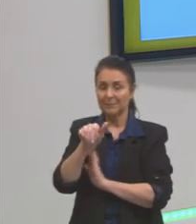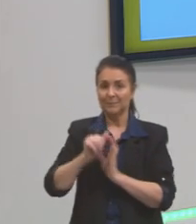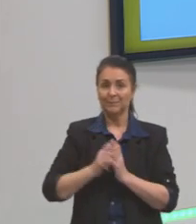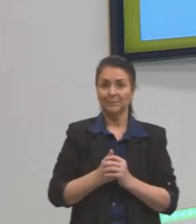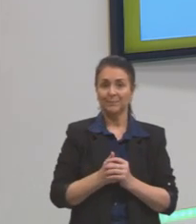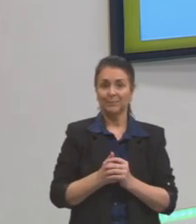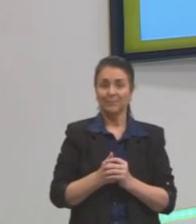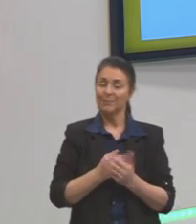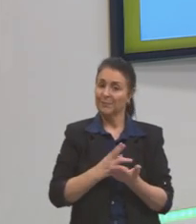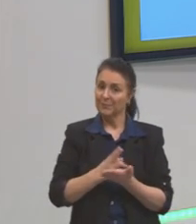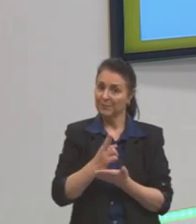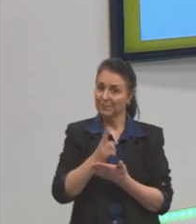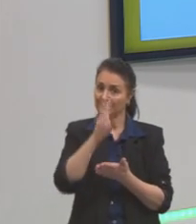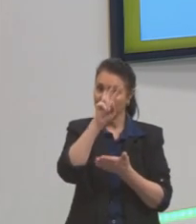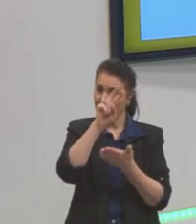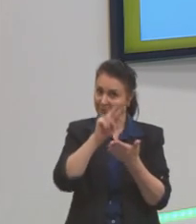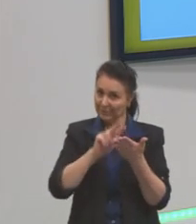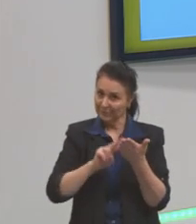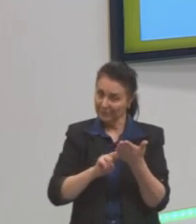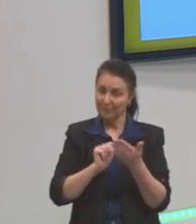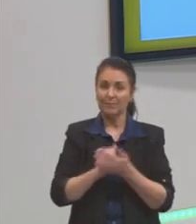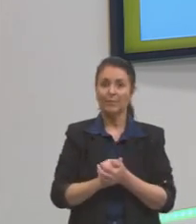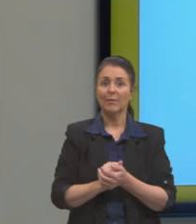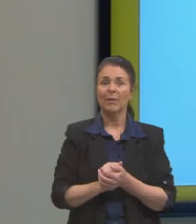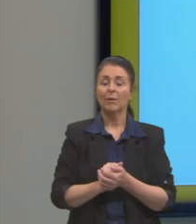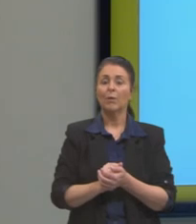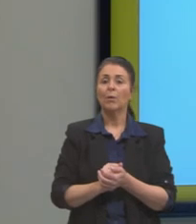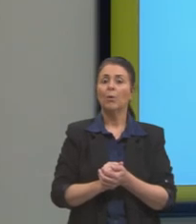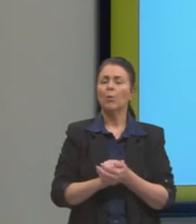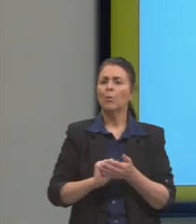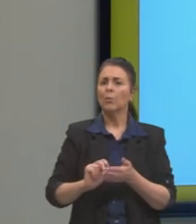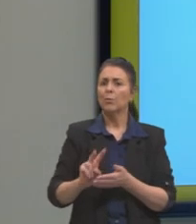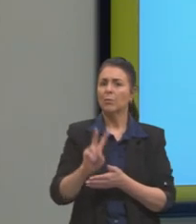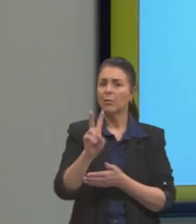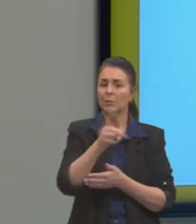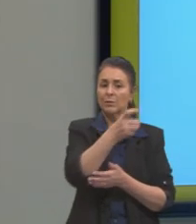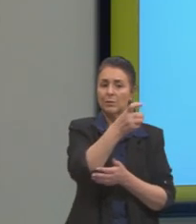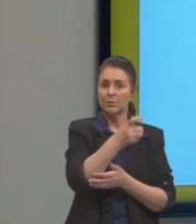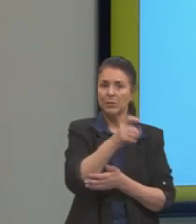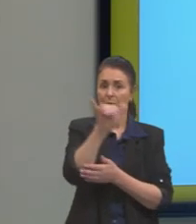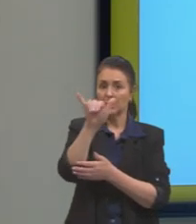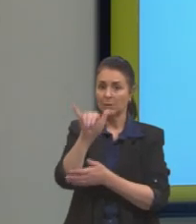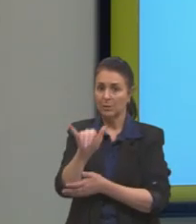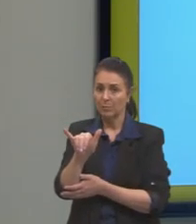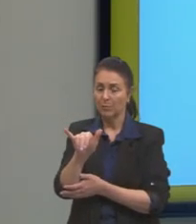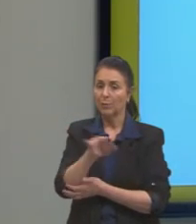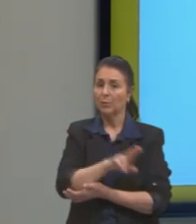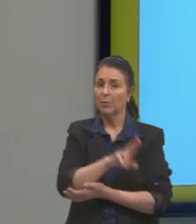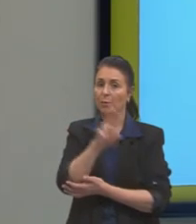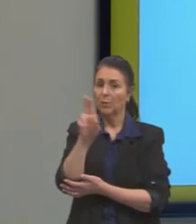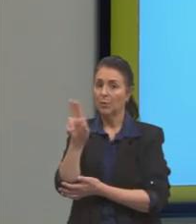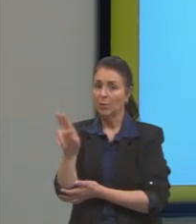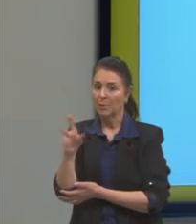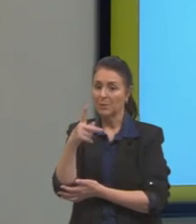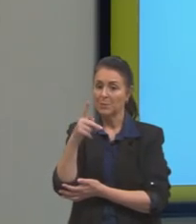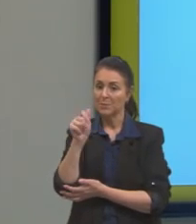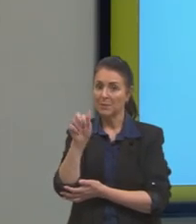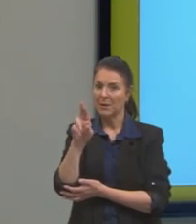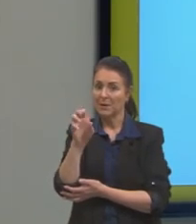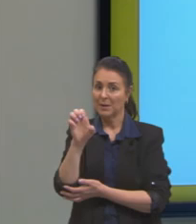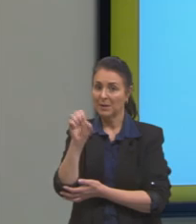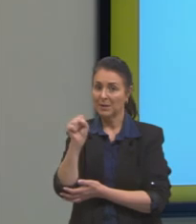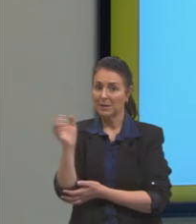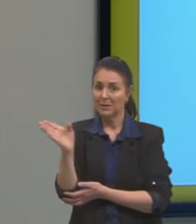Então, continuando nossa leitura, são justamente os valores X e Y que são chamados de pares ordenados,